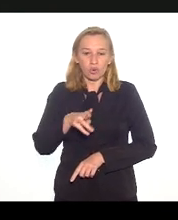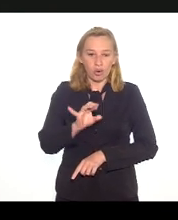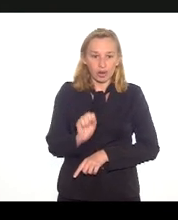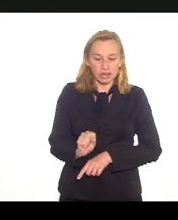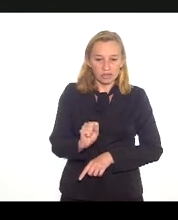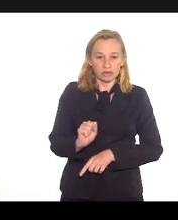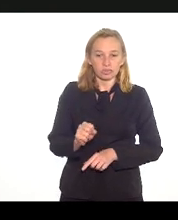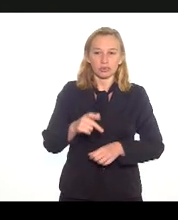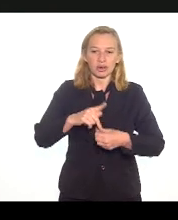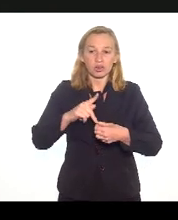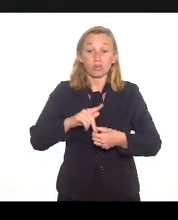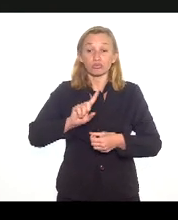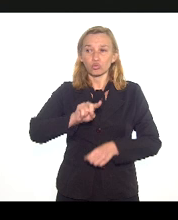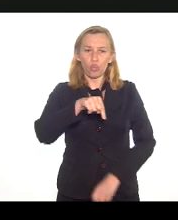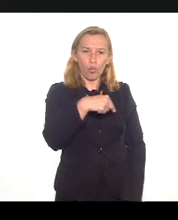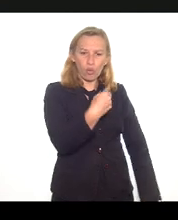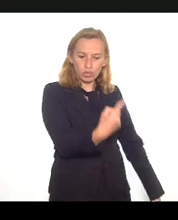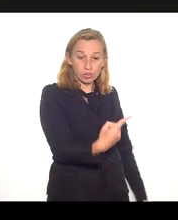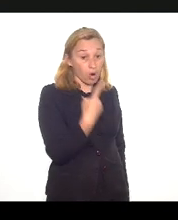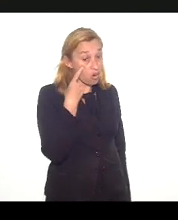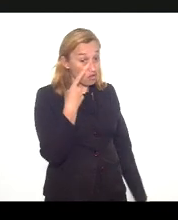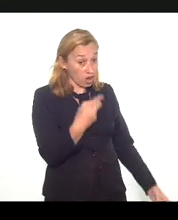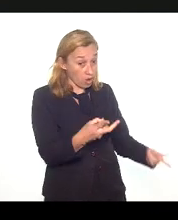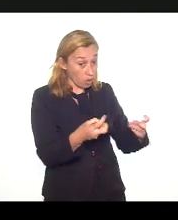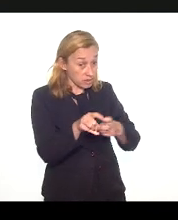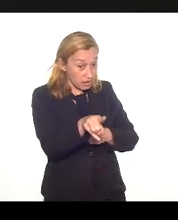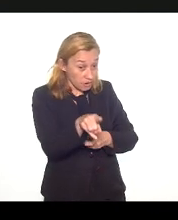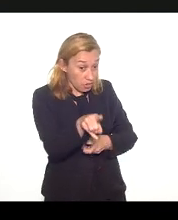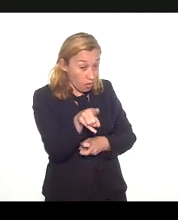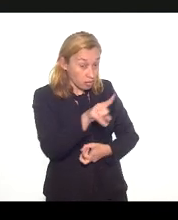É porque, por outro lado, olha aí a arrecadação.